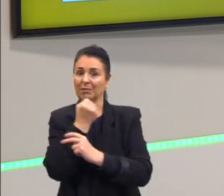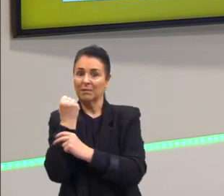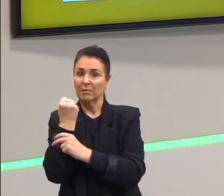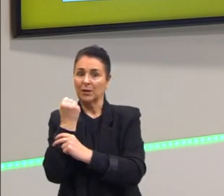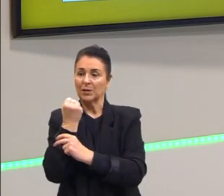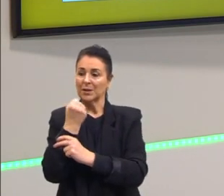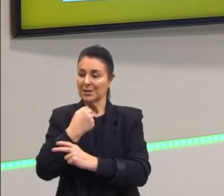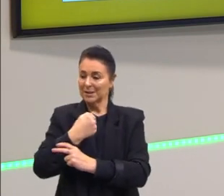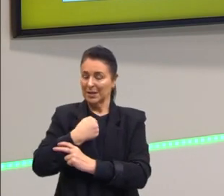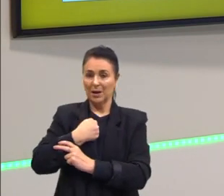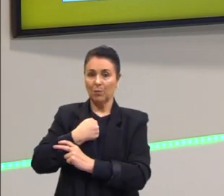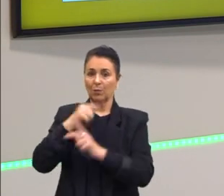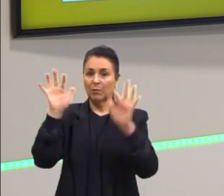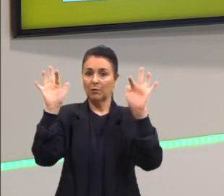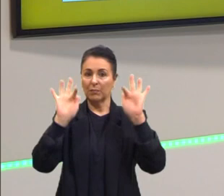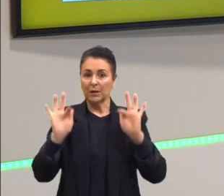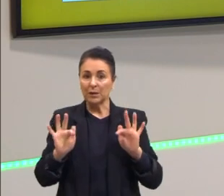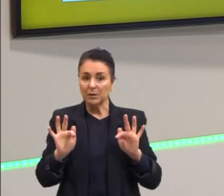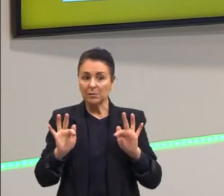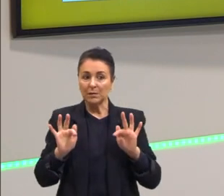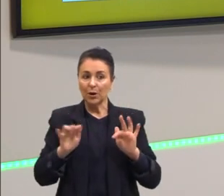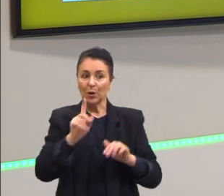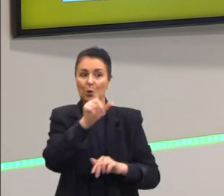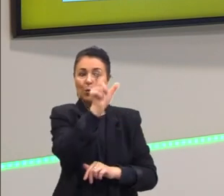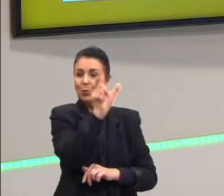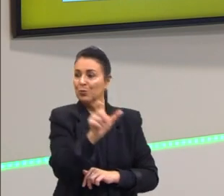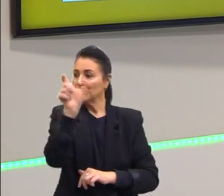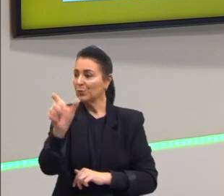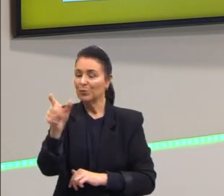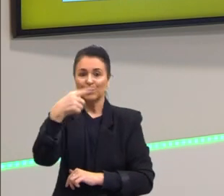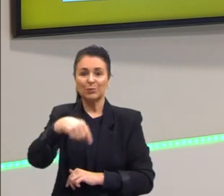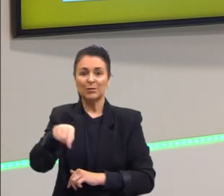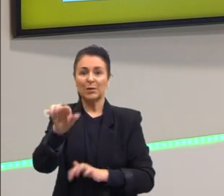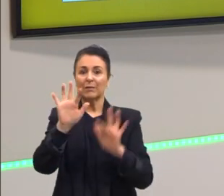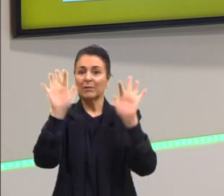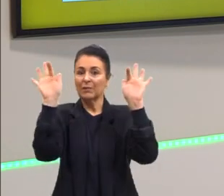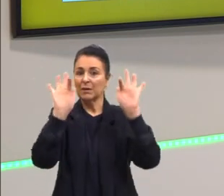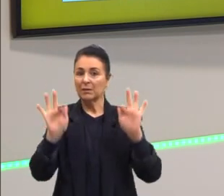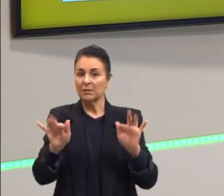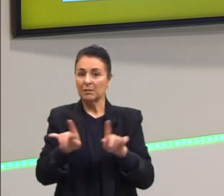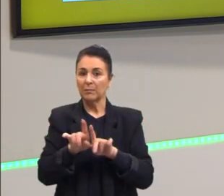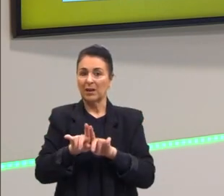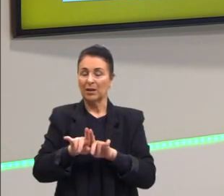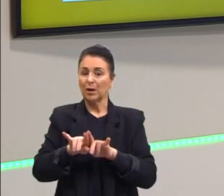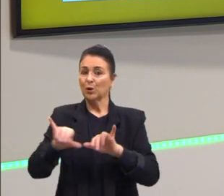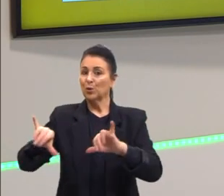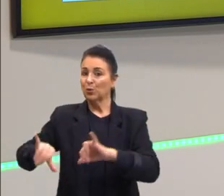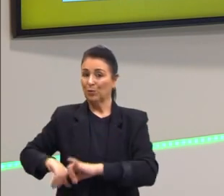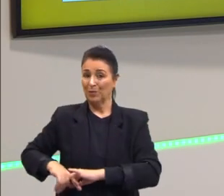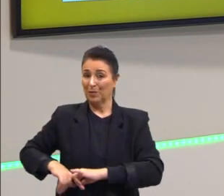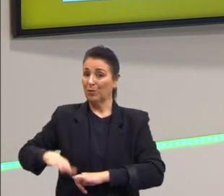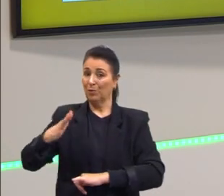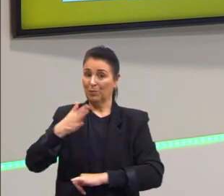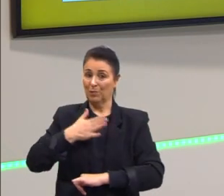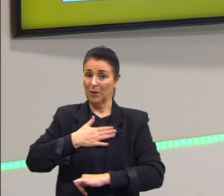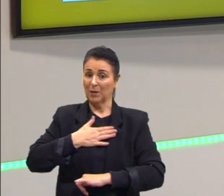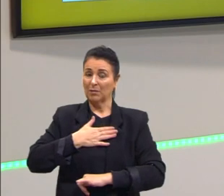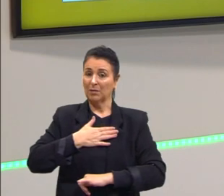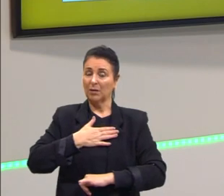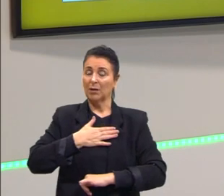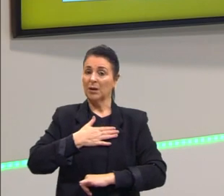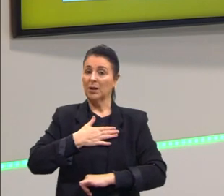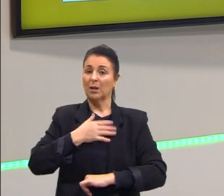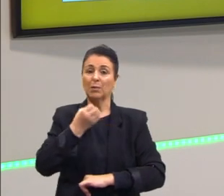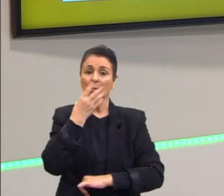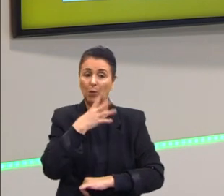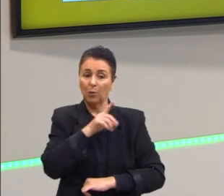eu devo seguir. Aquilo que me trouxer dor, eu devo eliminar. Então, a ética, moral, e nós